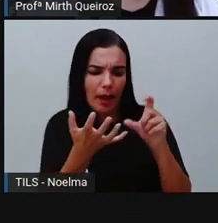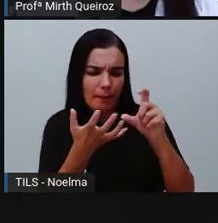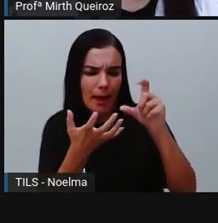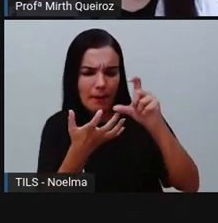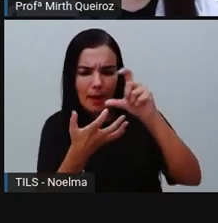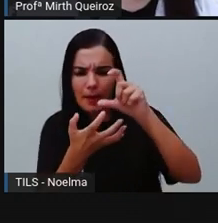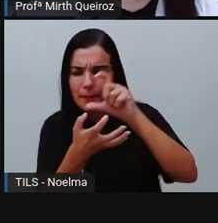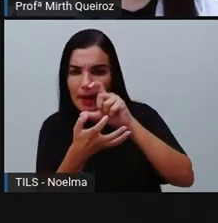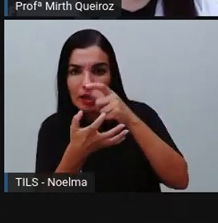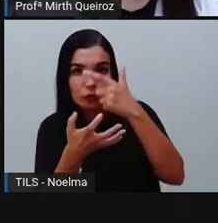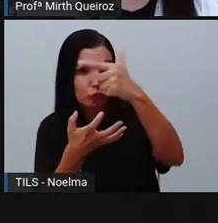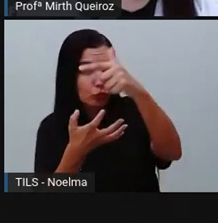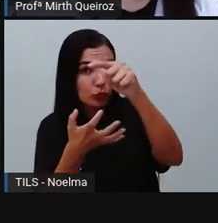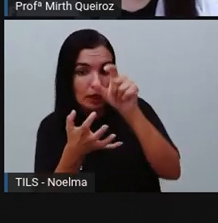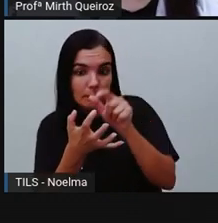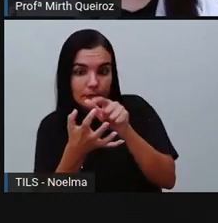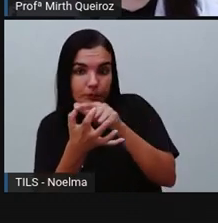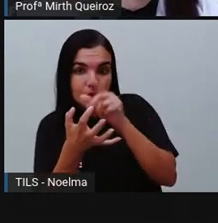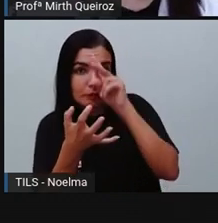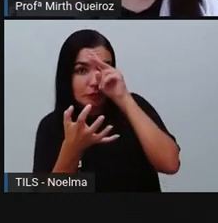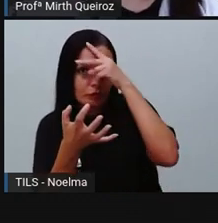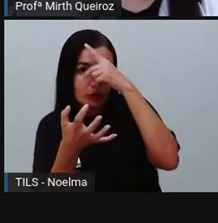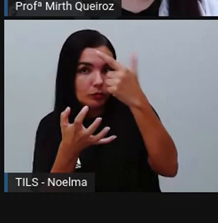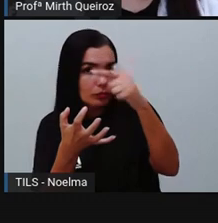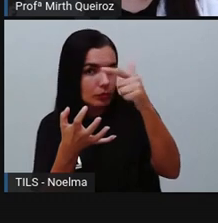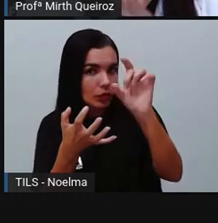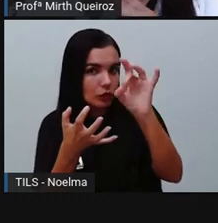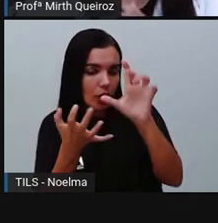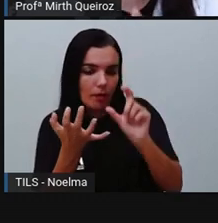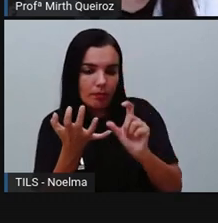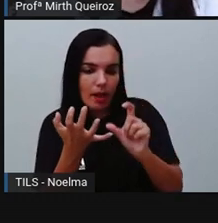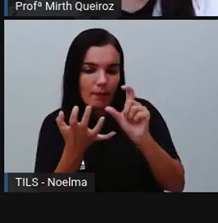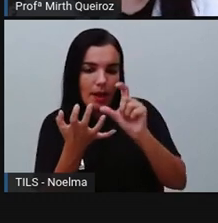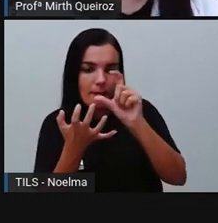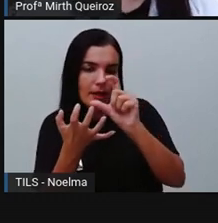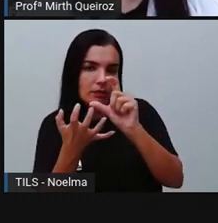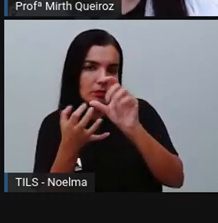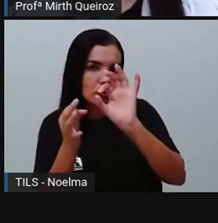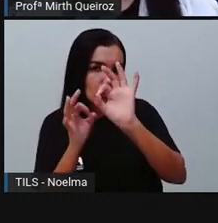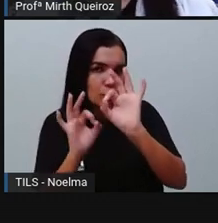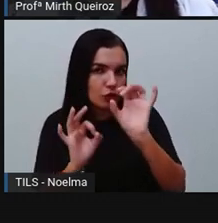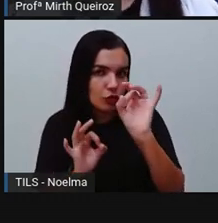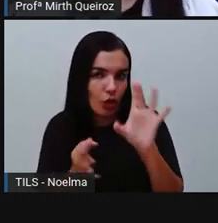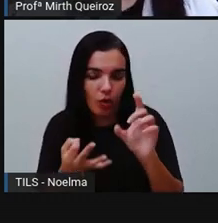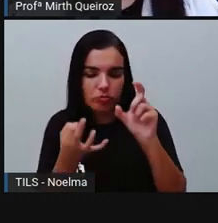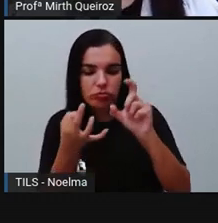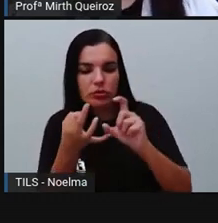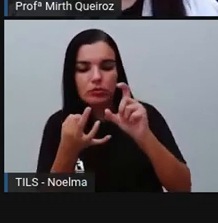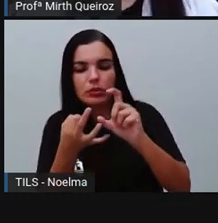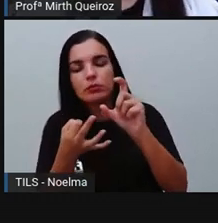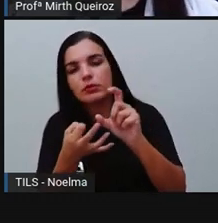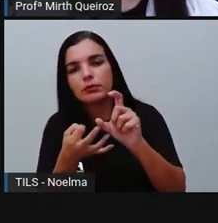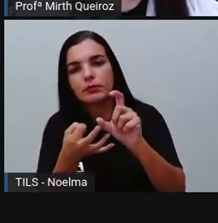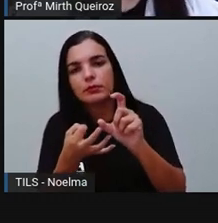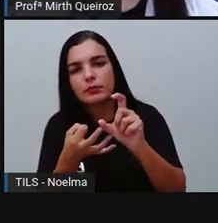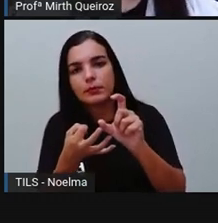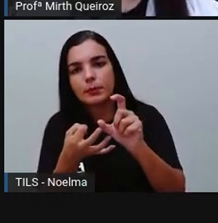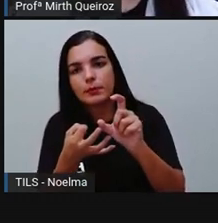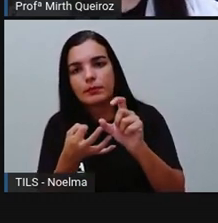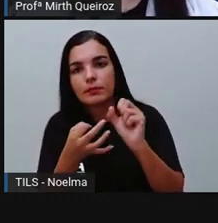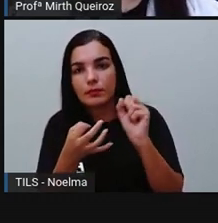as demais não têm valor de tonicidade. Nós só vamos analisar somente as três sílabas. Então, o nós temos aqui, não bem